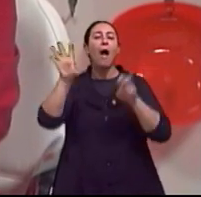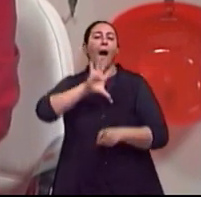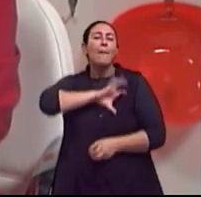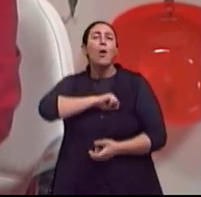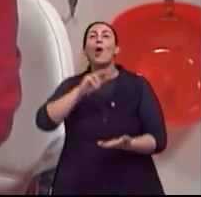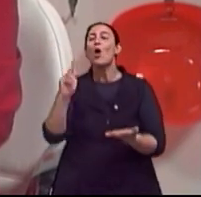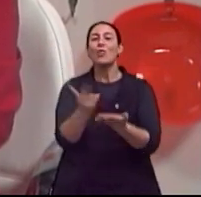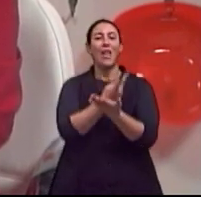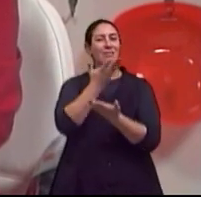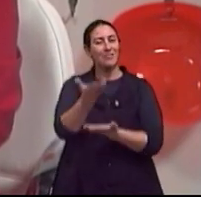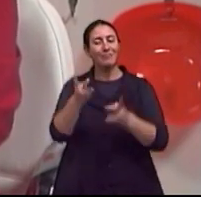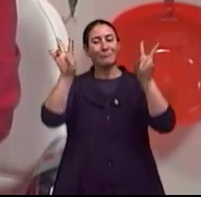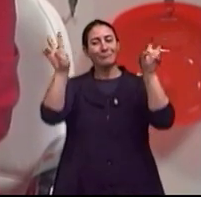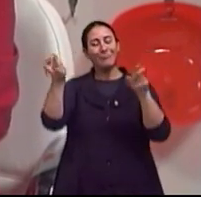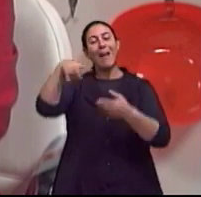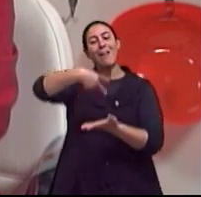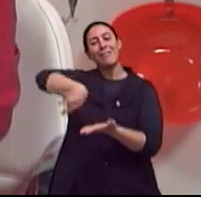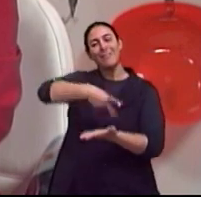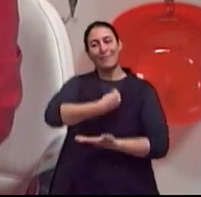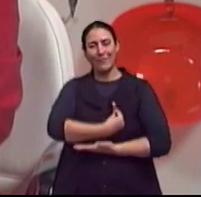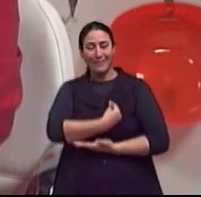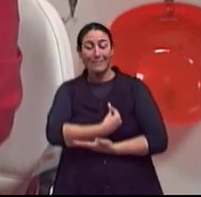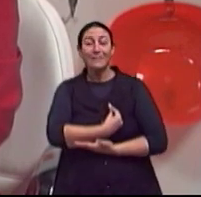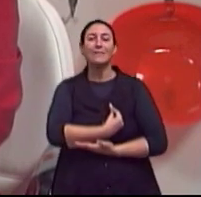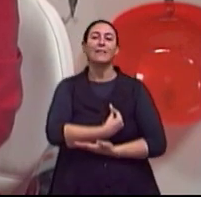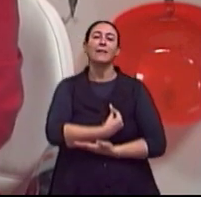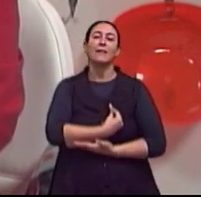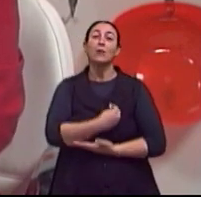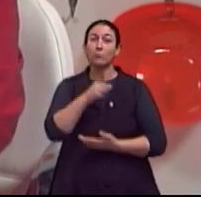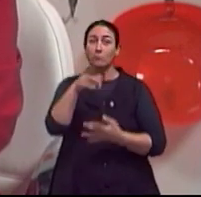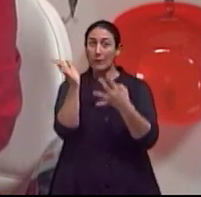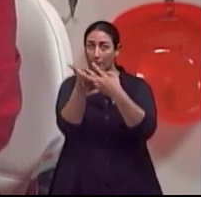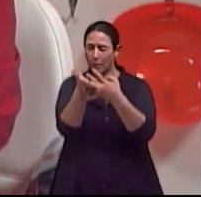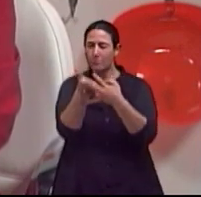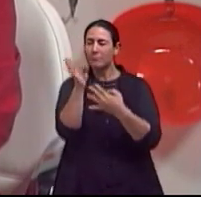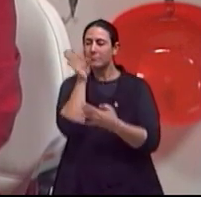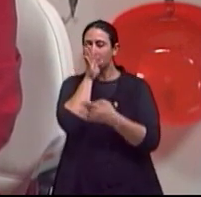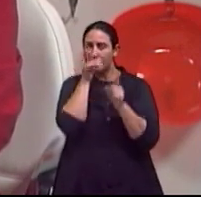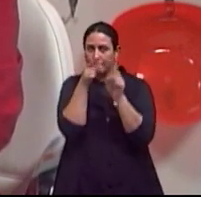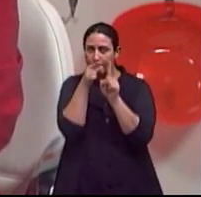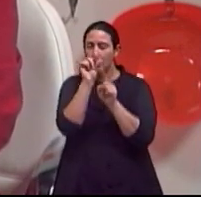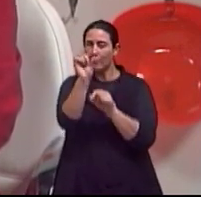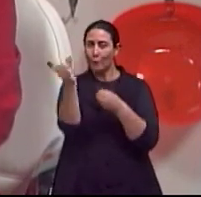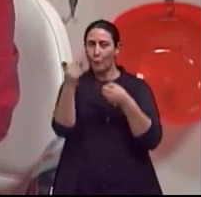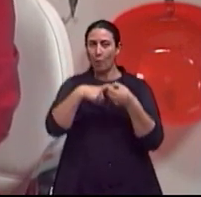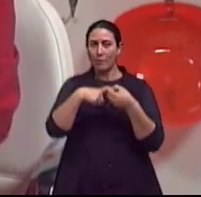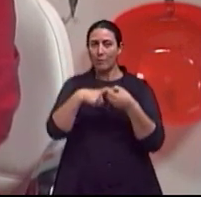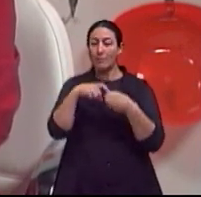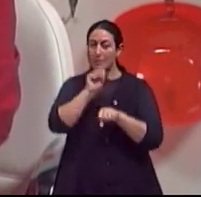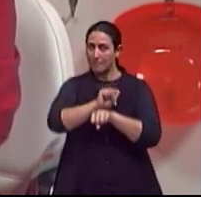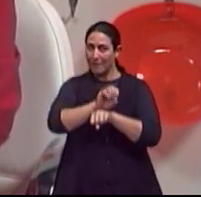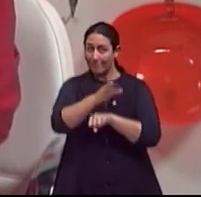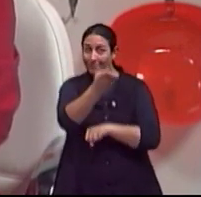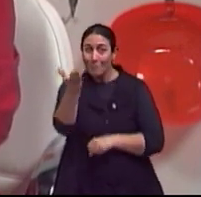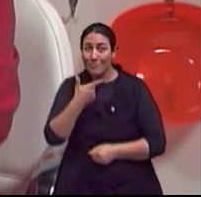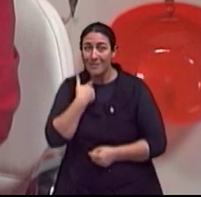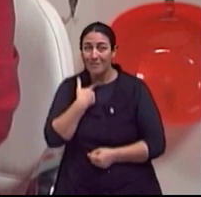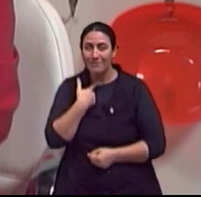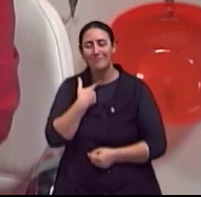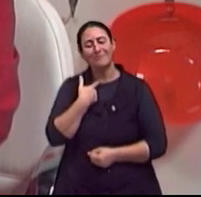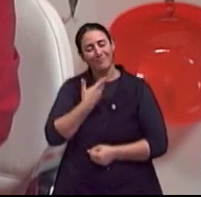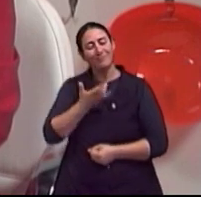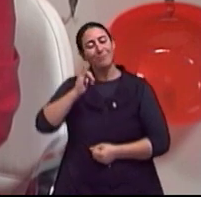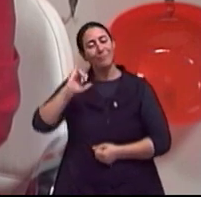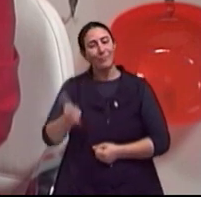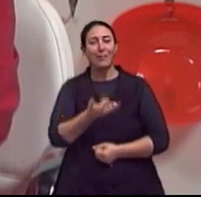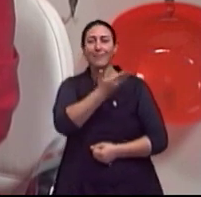do documentário A Dança da Vida. O nosso intervalo é bastante curto e a gente já volta. Estão gostando do papo? Pois é,